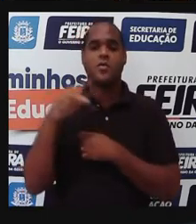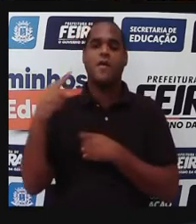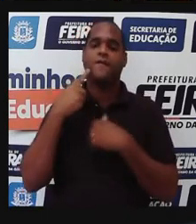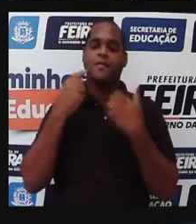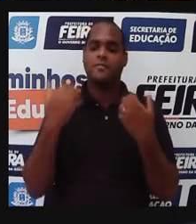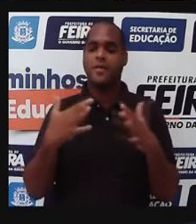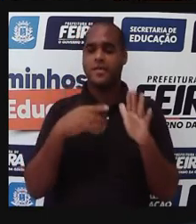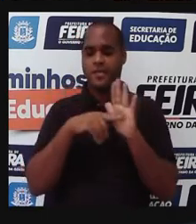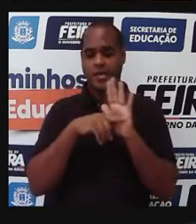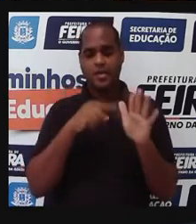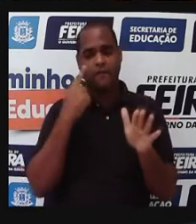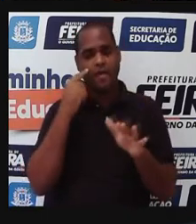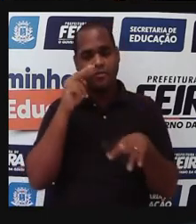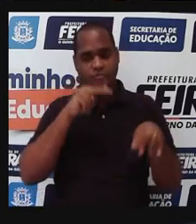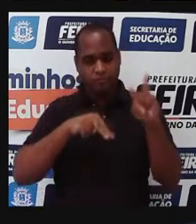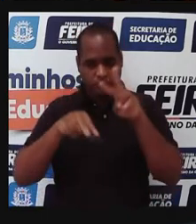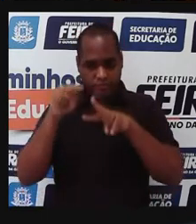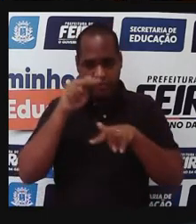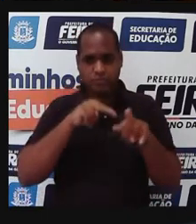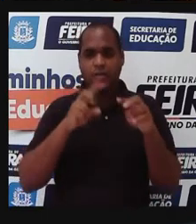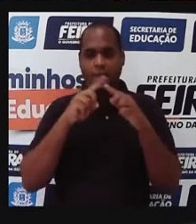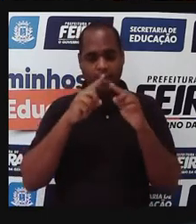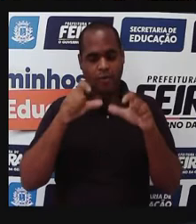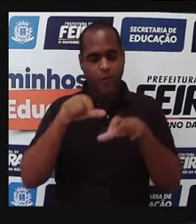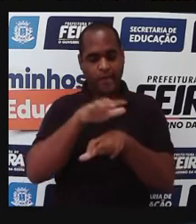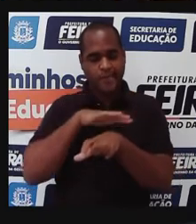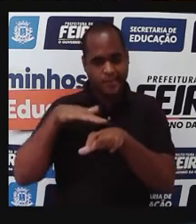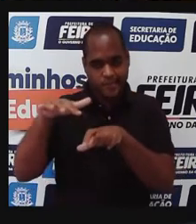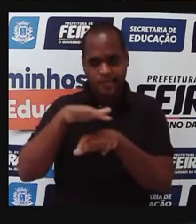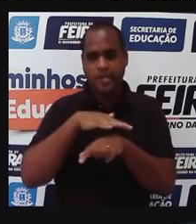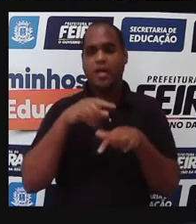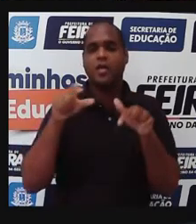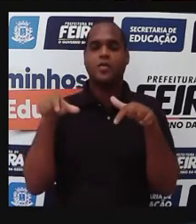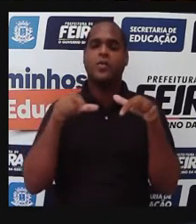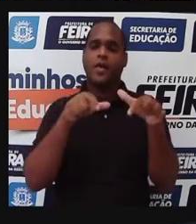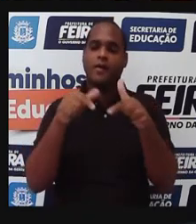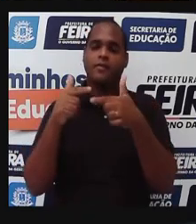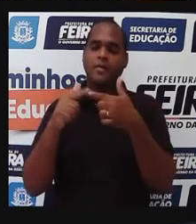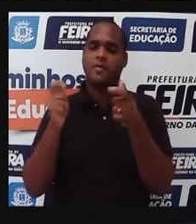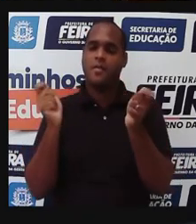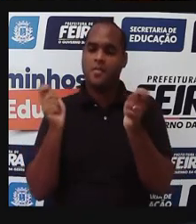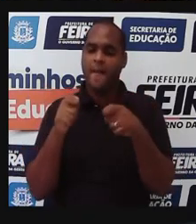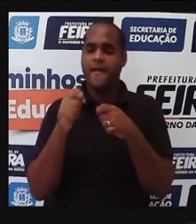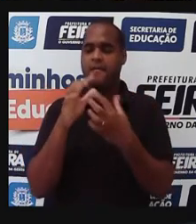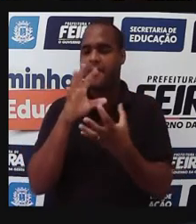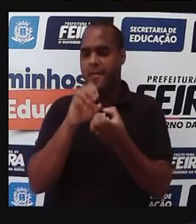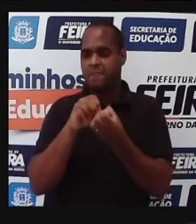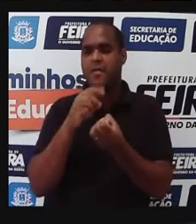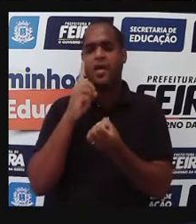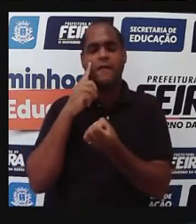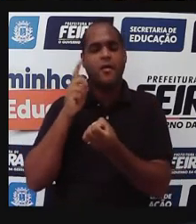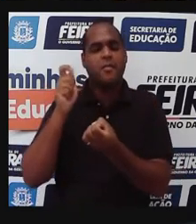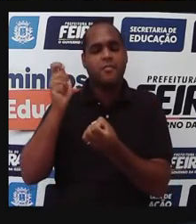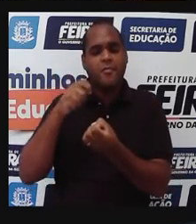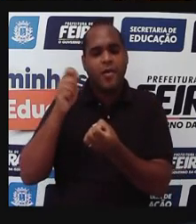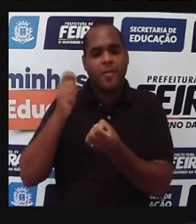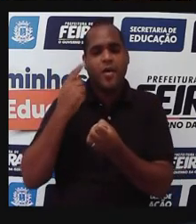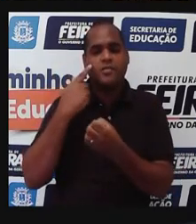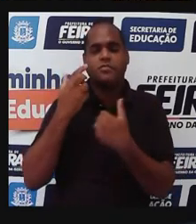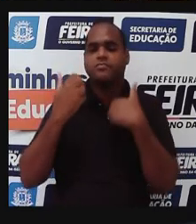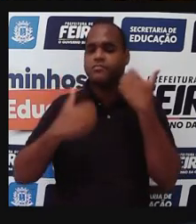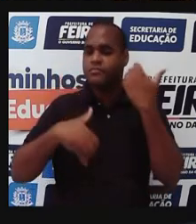precisa ter esse olhar? Porque são esses institutos, são esses locais que vão se debruçar e que vêm se